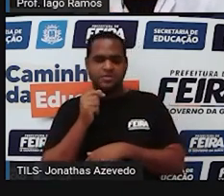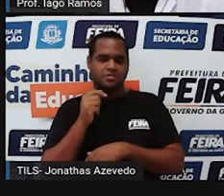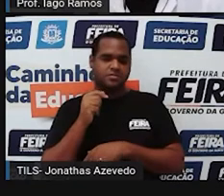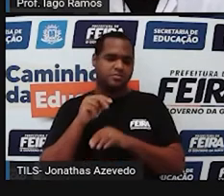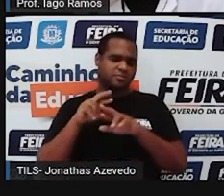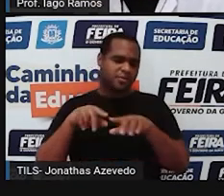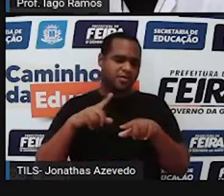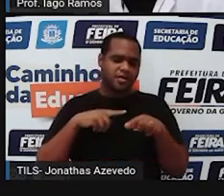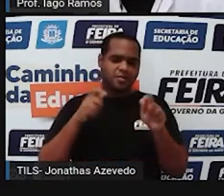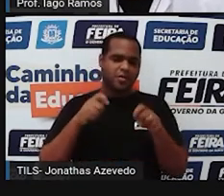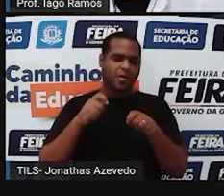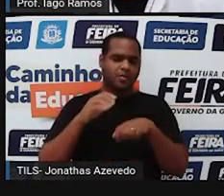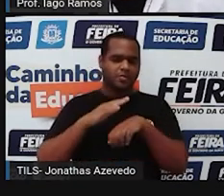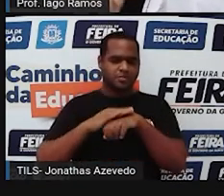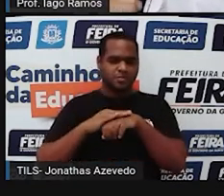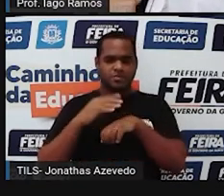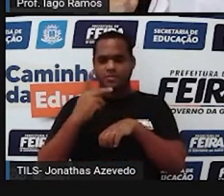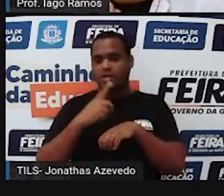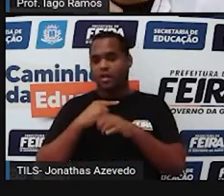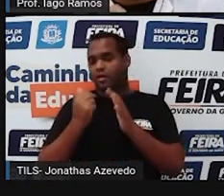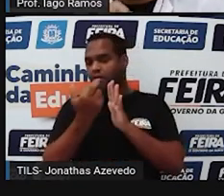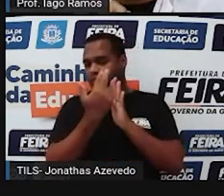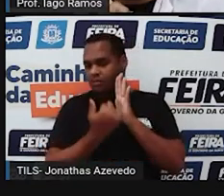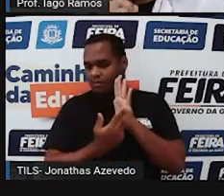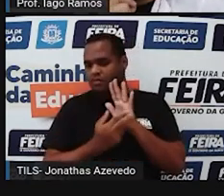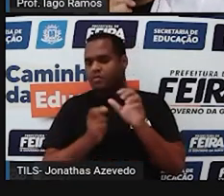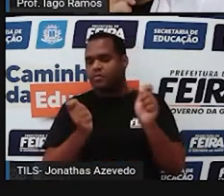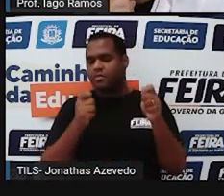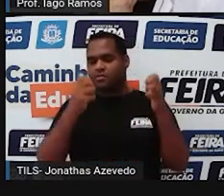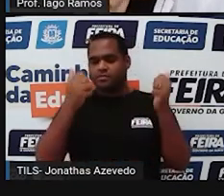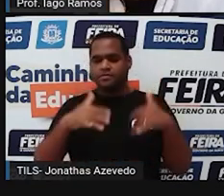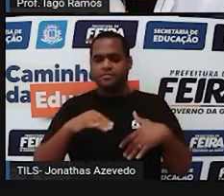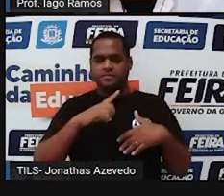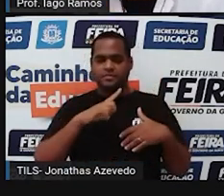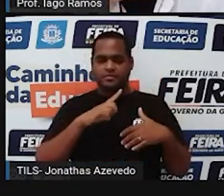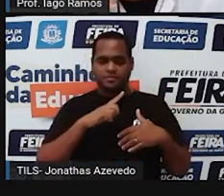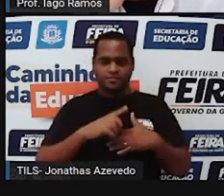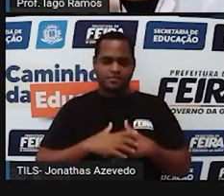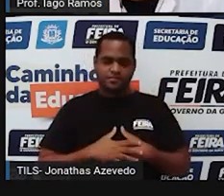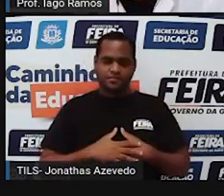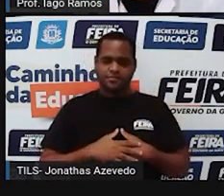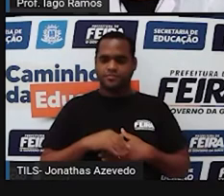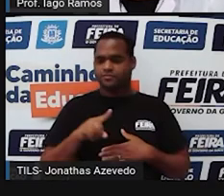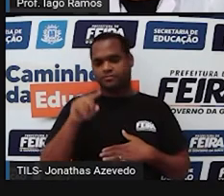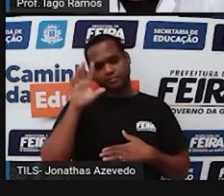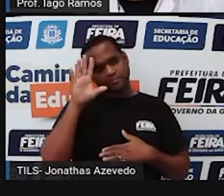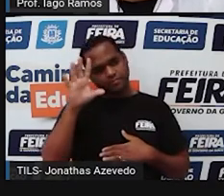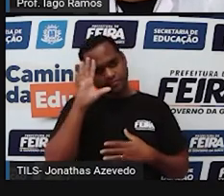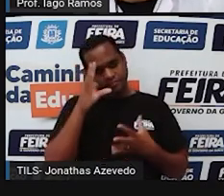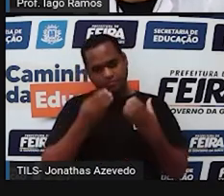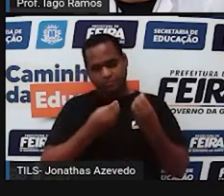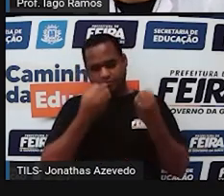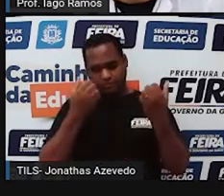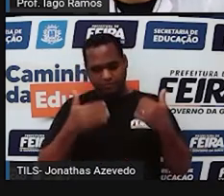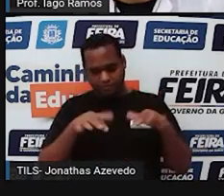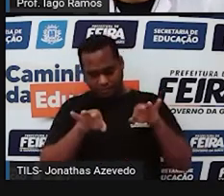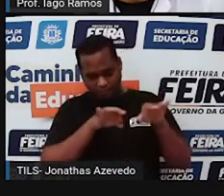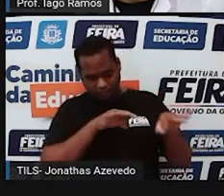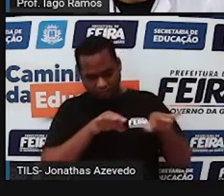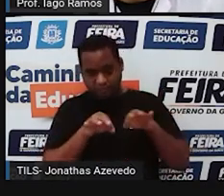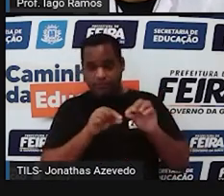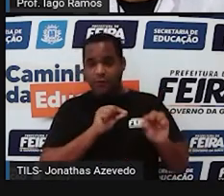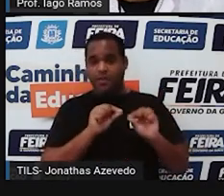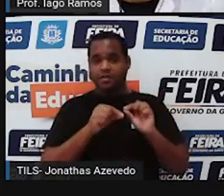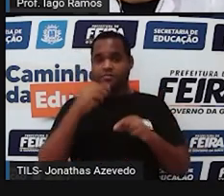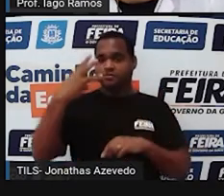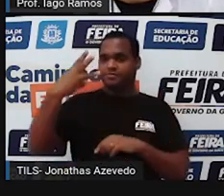fazer ali o desenho das duas cordas que já estão e ali você pensar onde é que você vai colocar essa terceira corda tá bom?